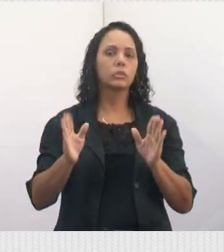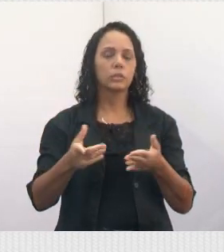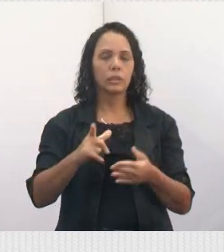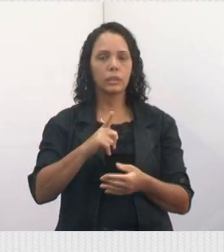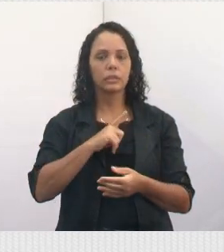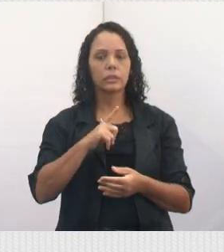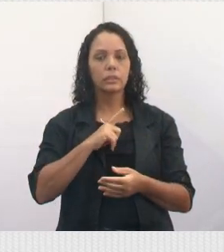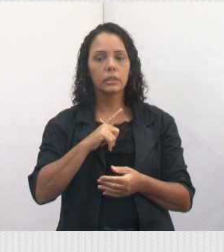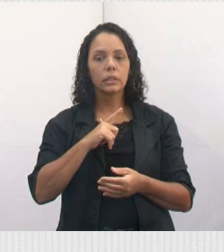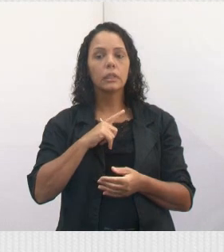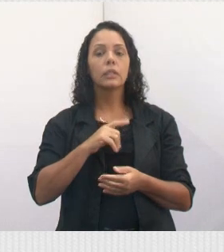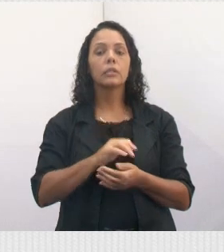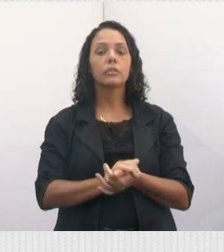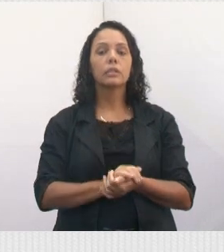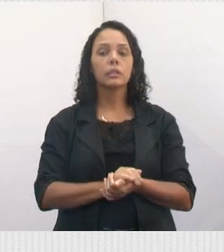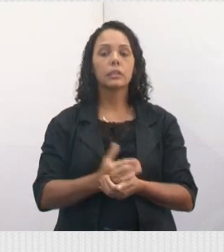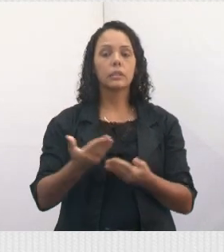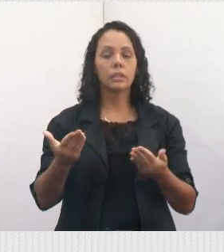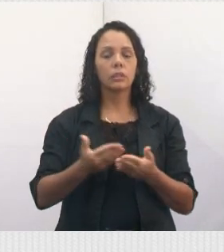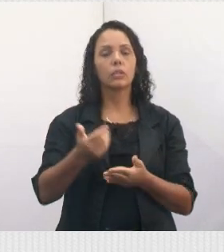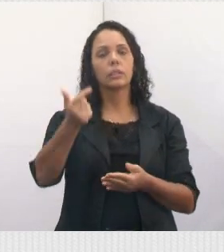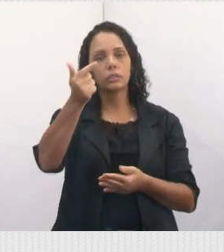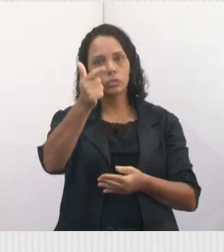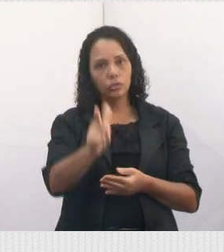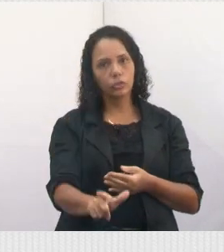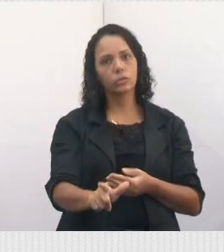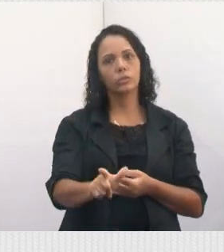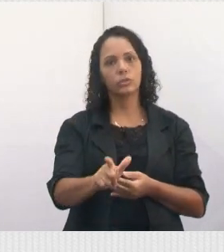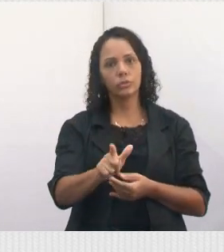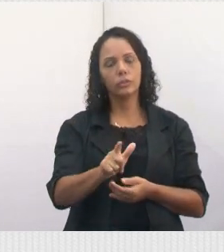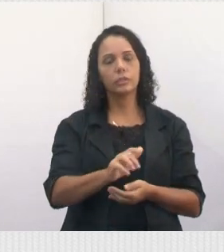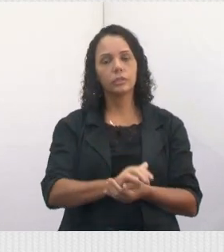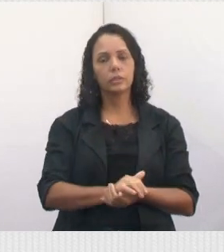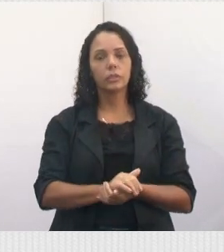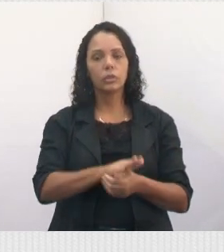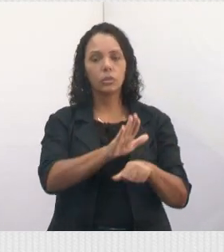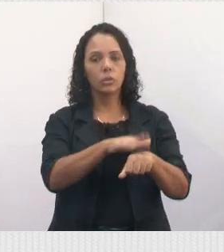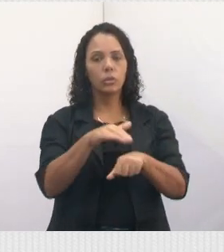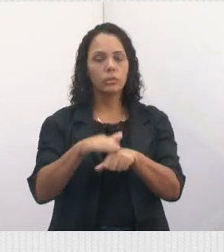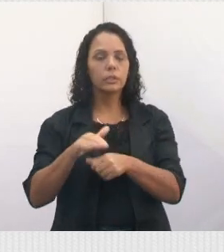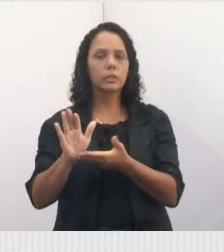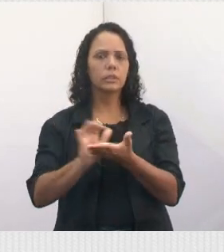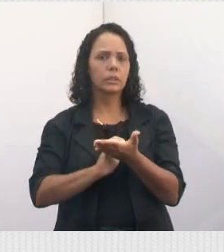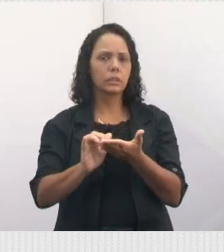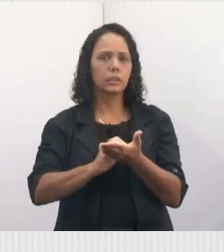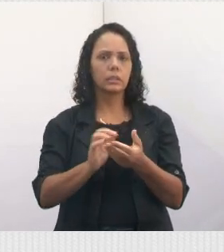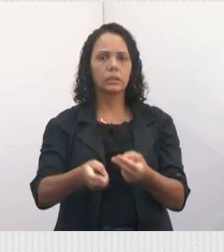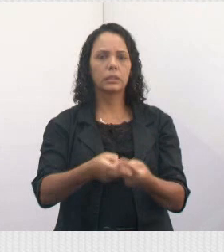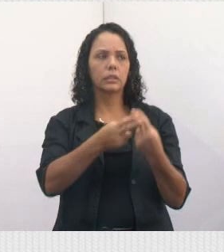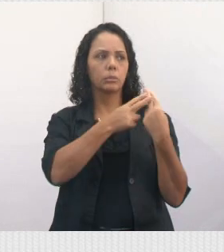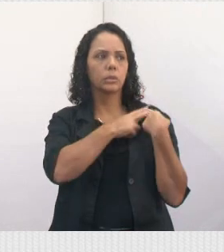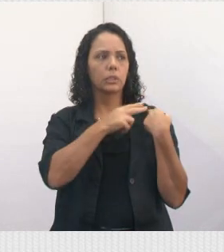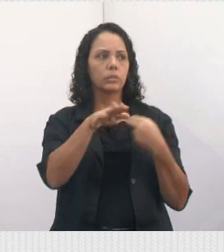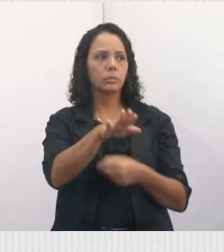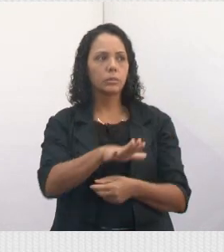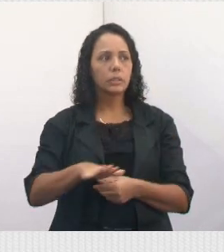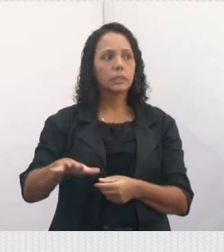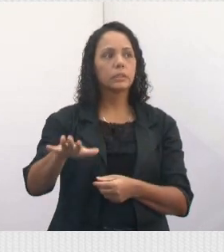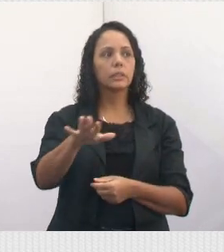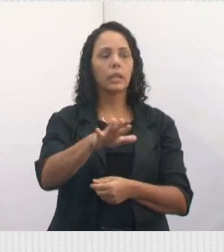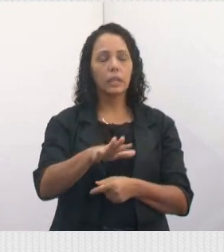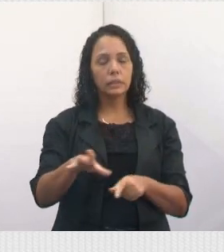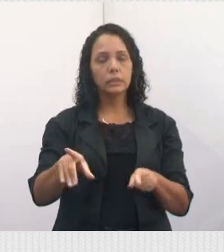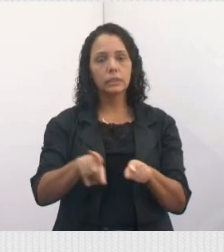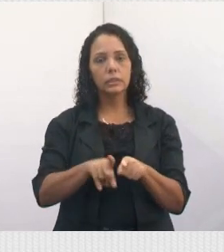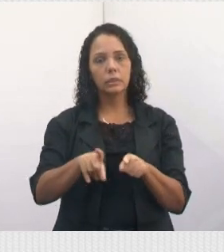problema que nós temos de maus tratos, e nós vamos estar fazendo de novo, tá? Convidando os secretários responsáveis por essa área, e